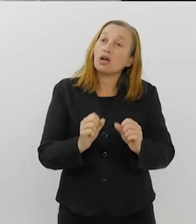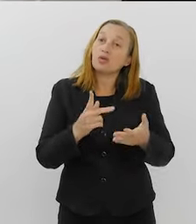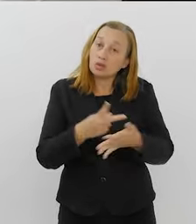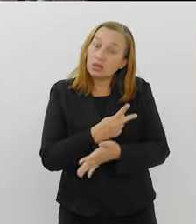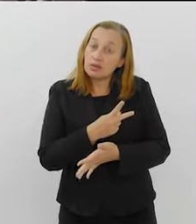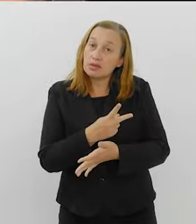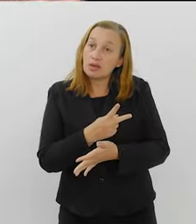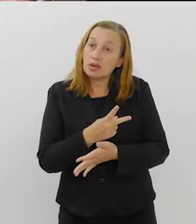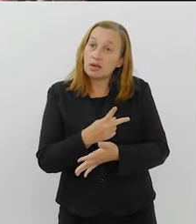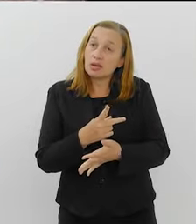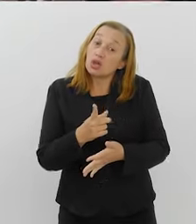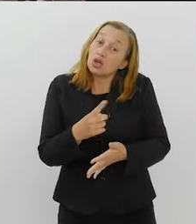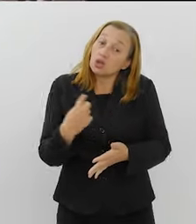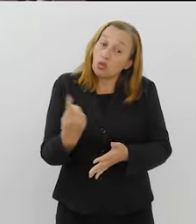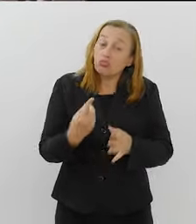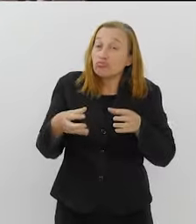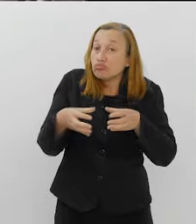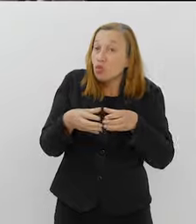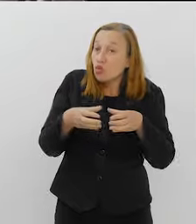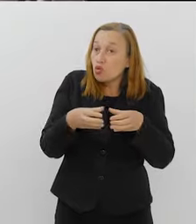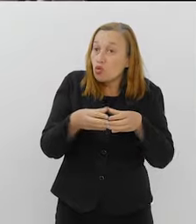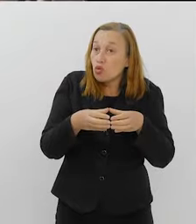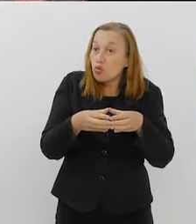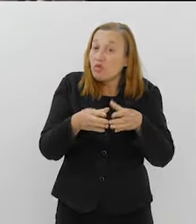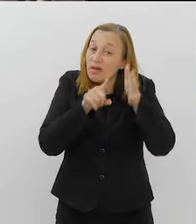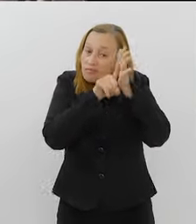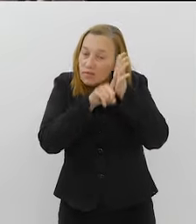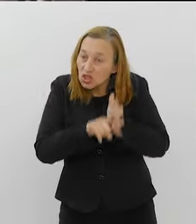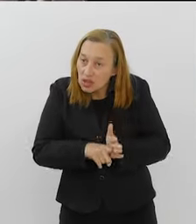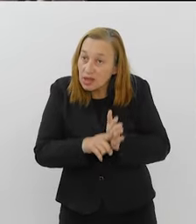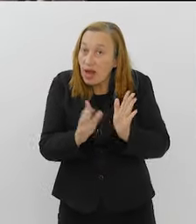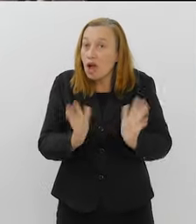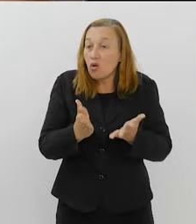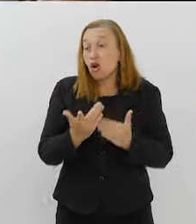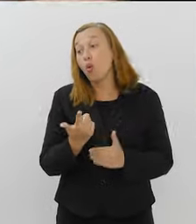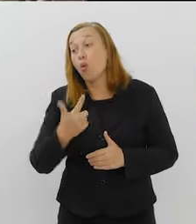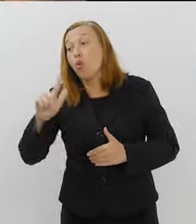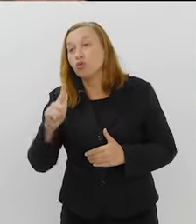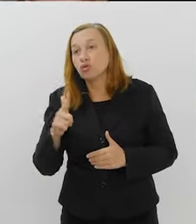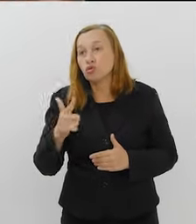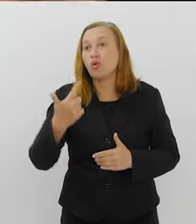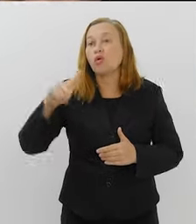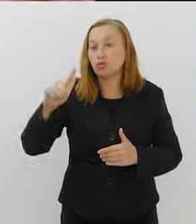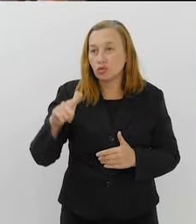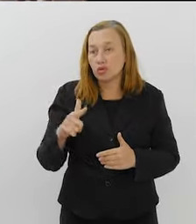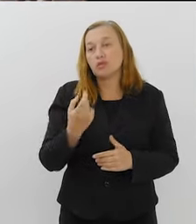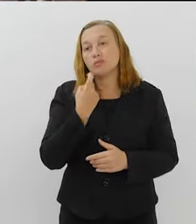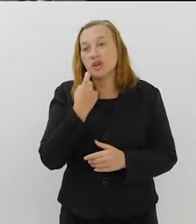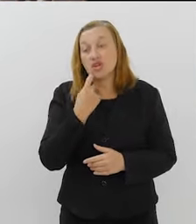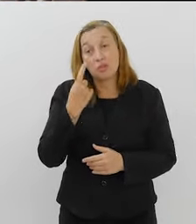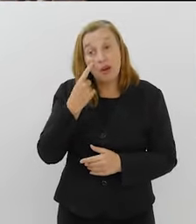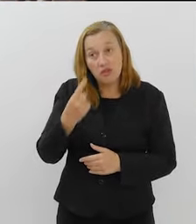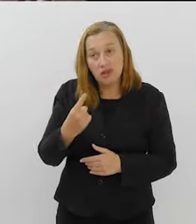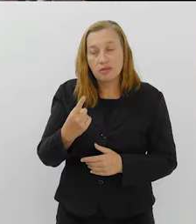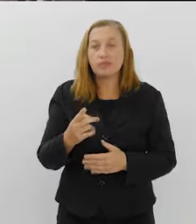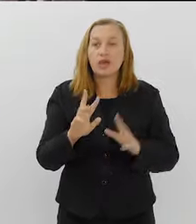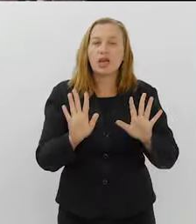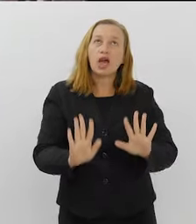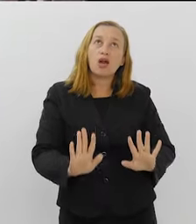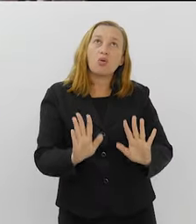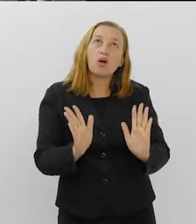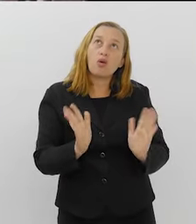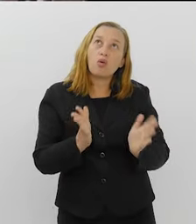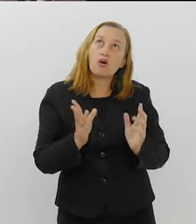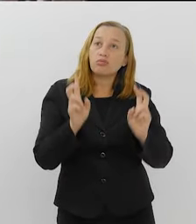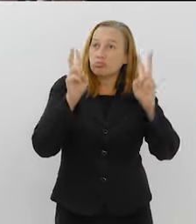que outros animais. uma coisa que nosso grupo vai buscar agora também. Outros animais marinhos. Aí a questão dos seres humanos.